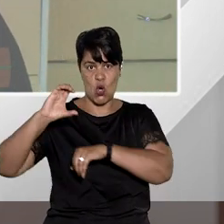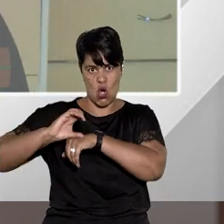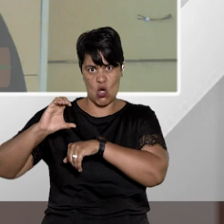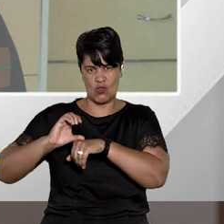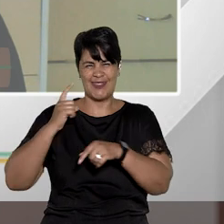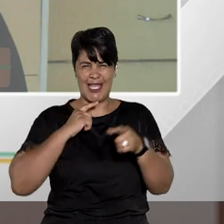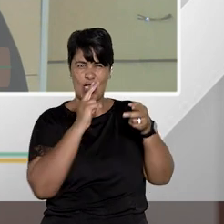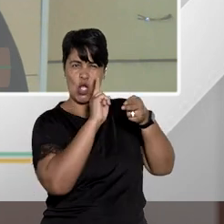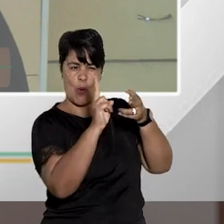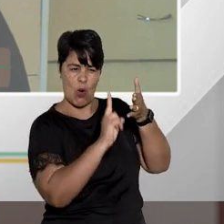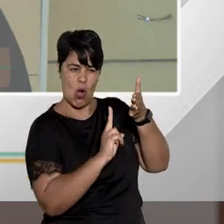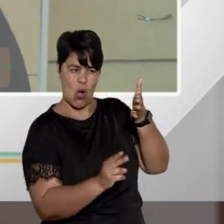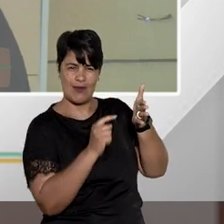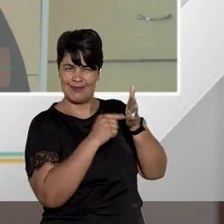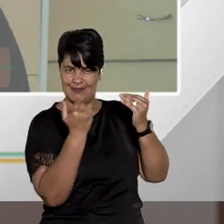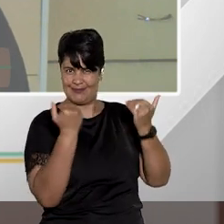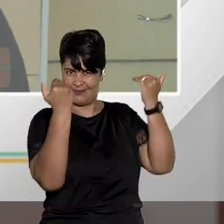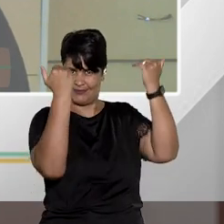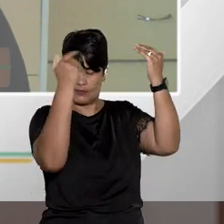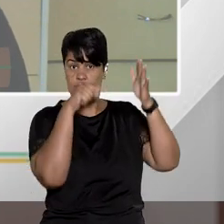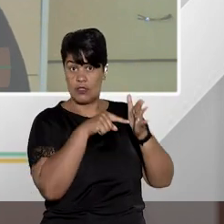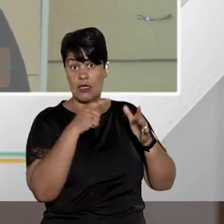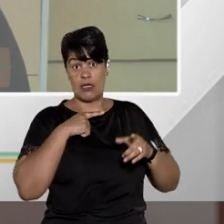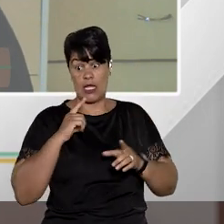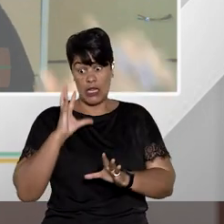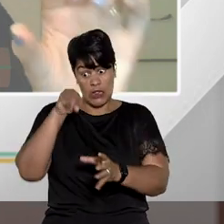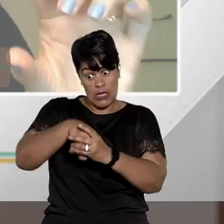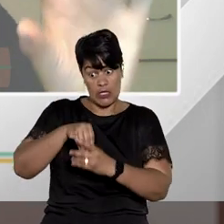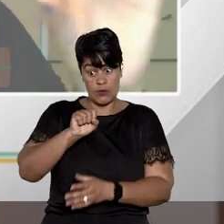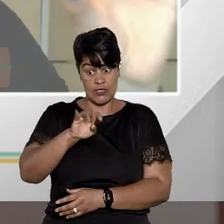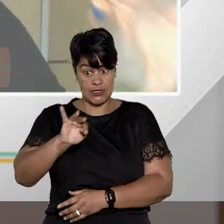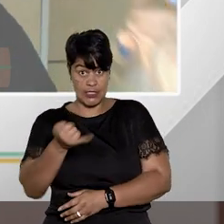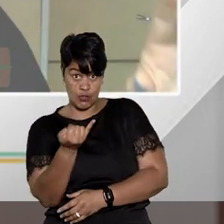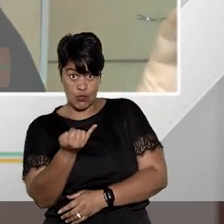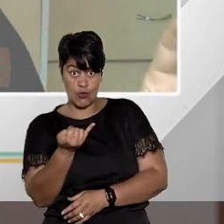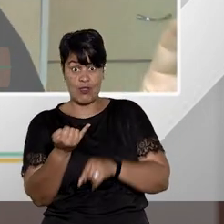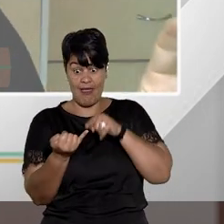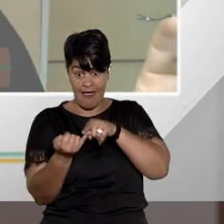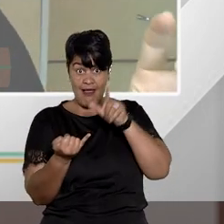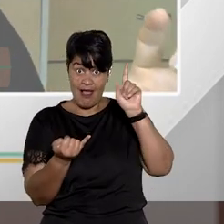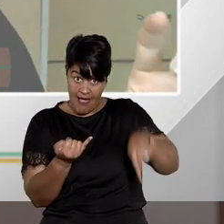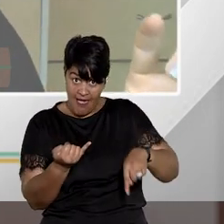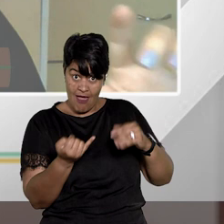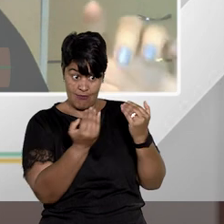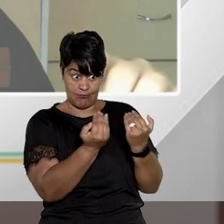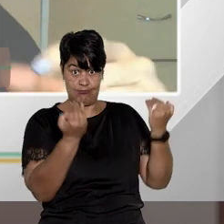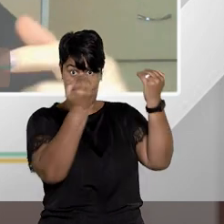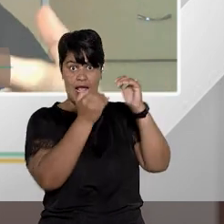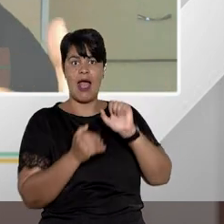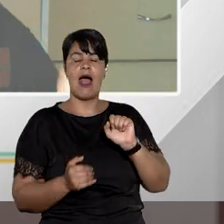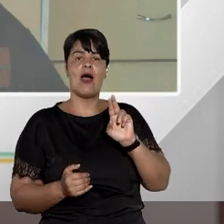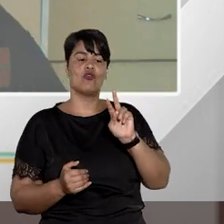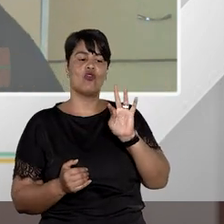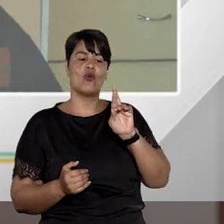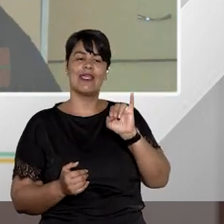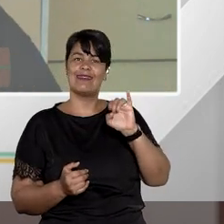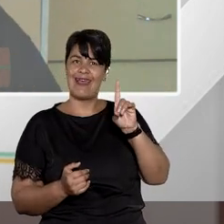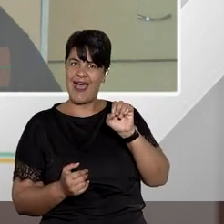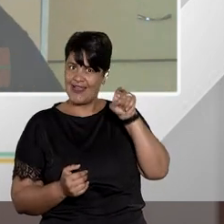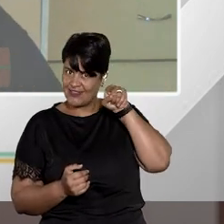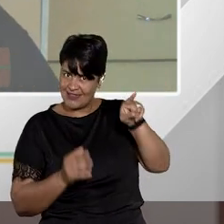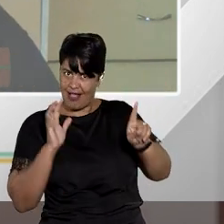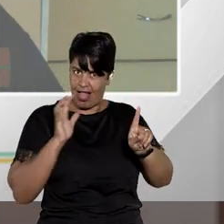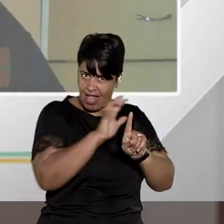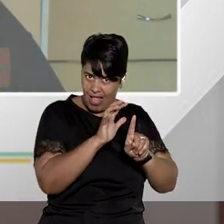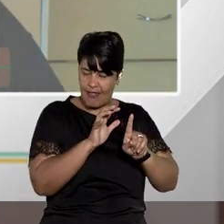e que tem o foro por prerrogativa no STJ, se elas figuram como autoridade coatora, o competente